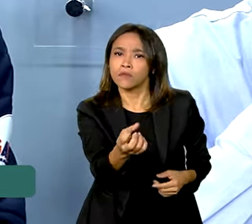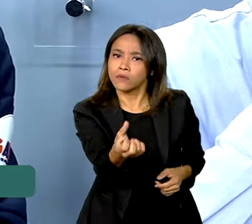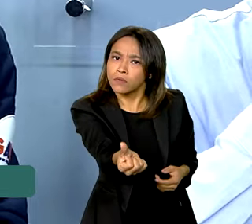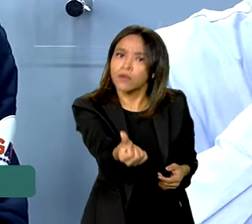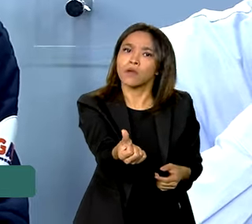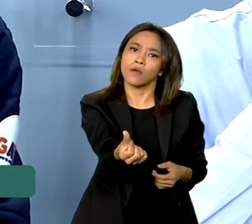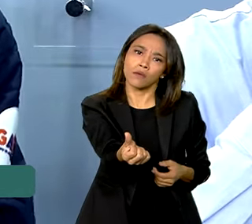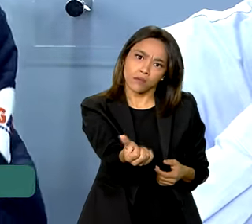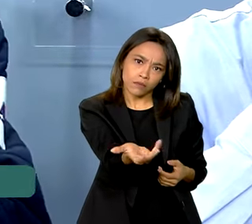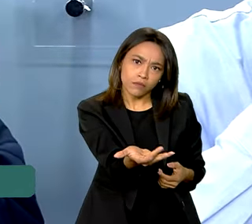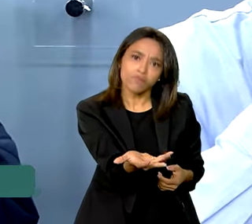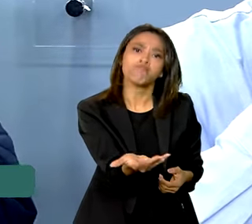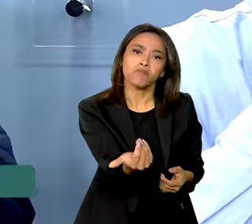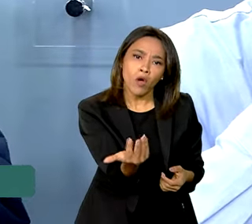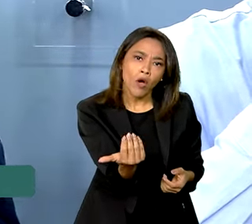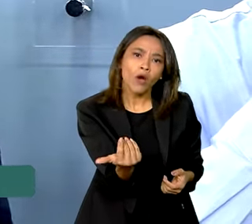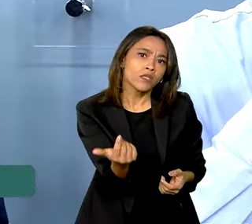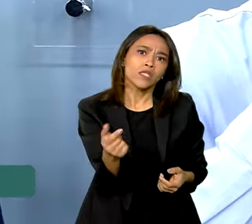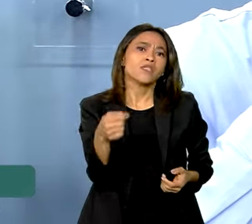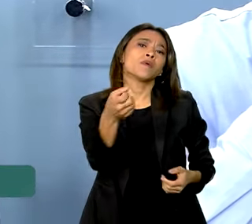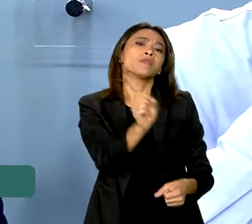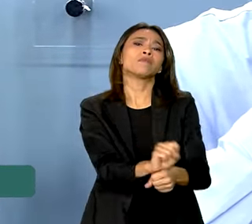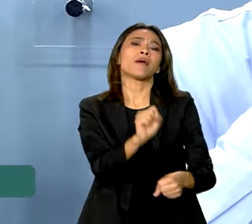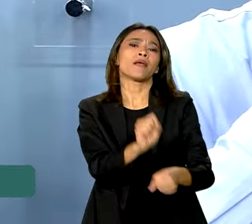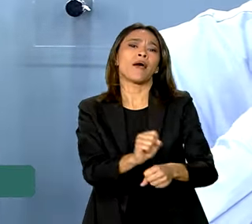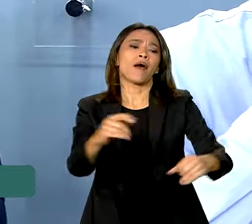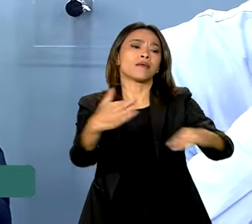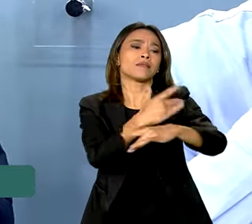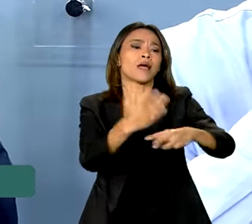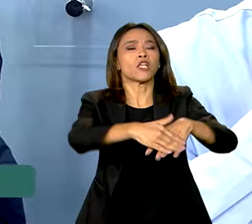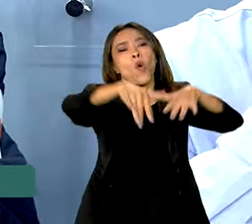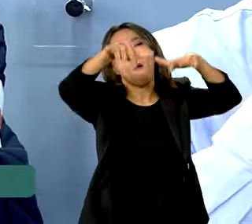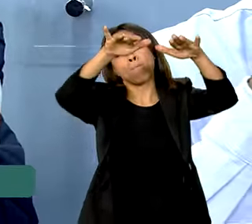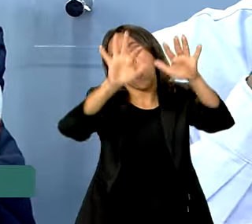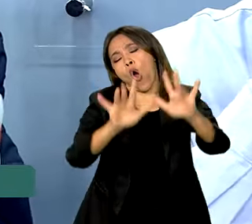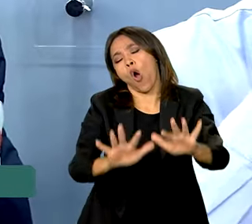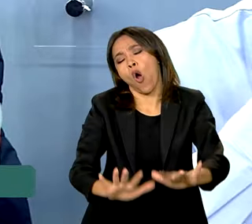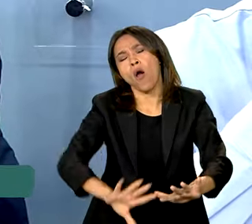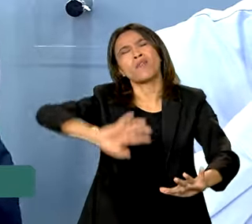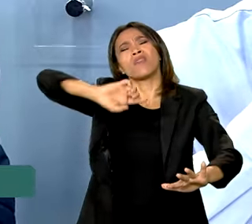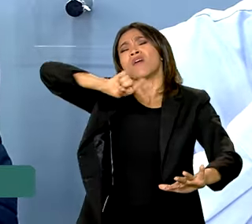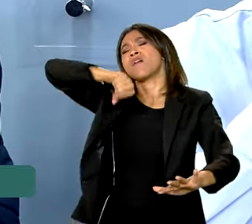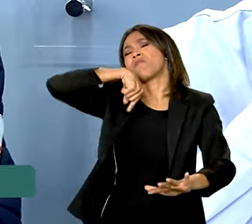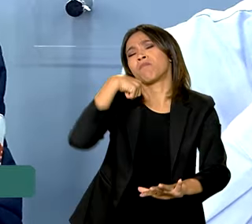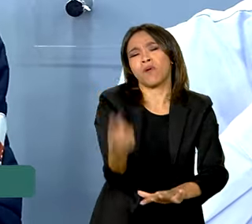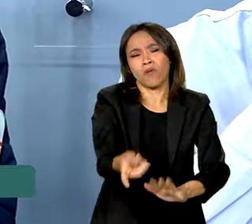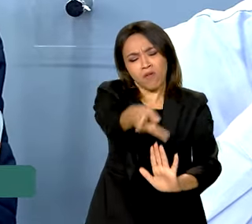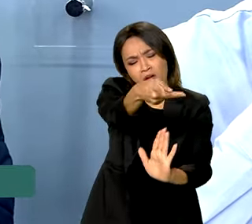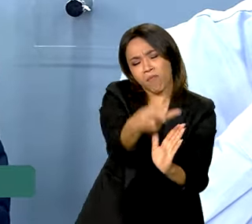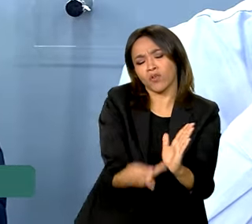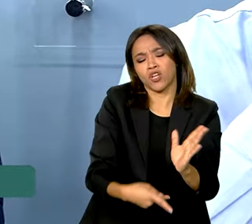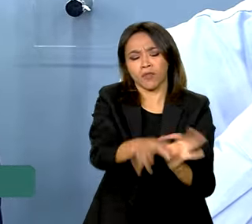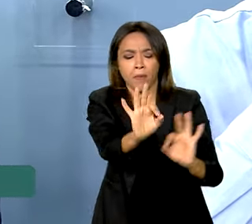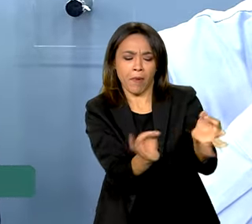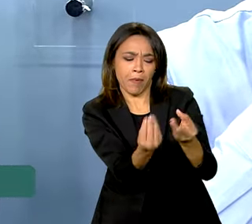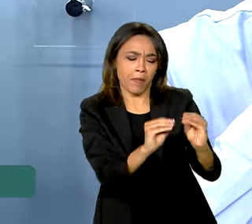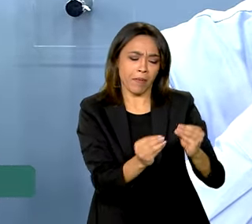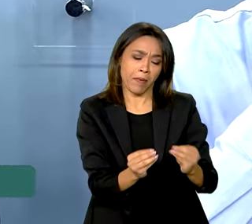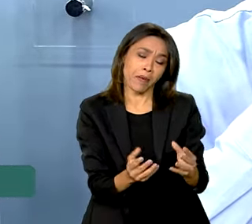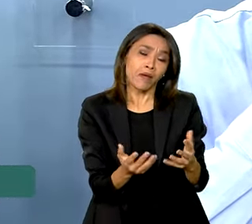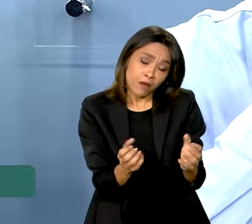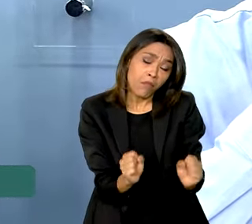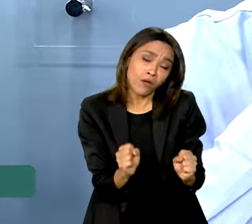e não esperar a cidade toda ficar seca para fazer um plano de trabalho único. Também se usa essa